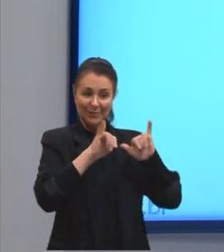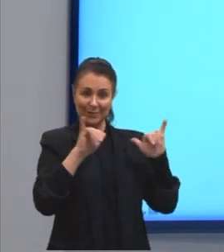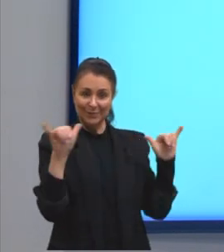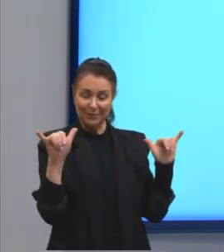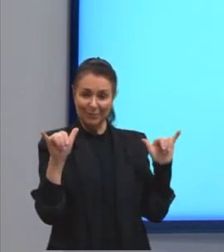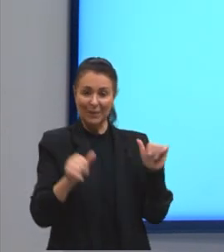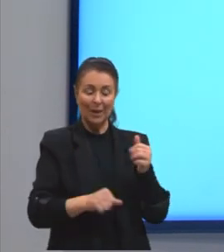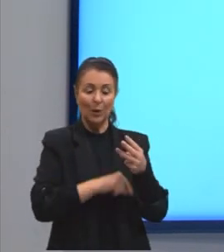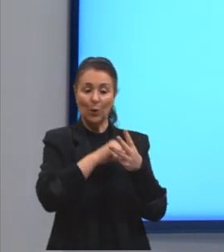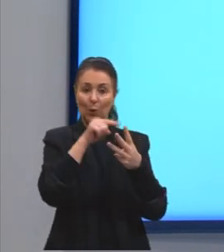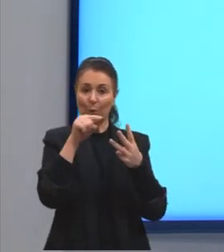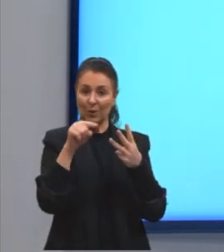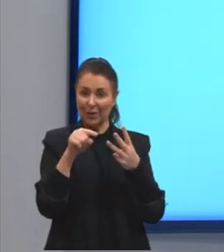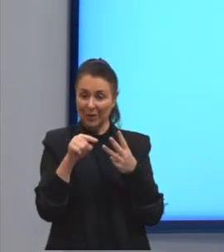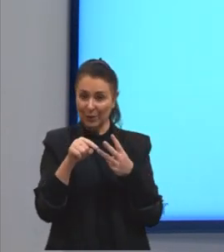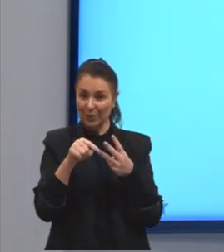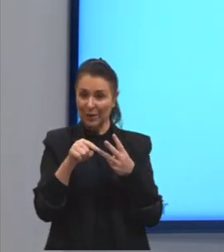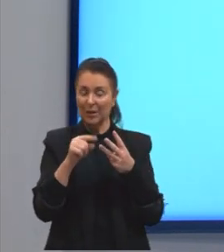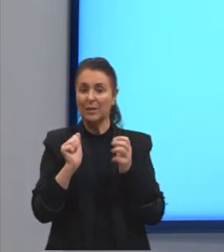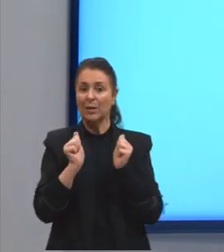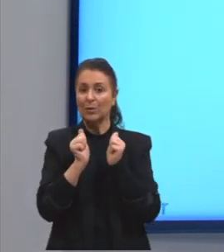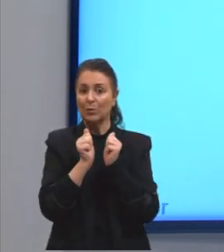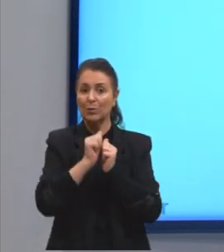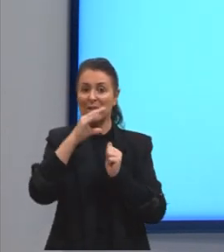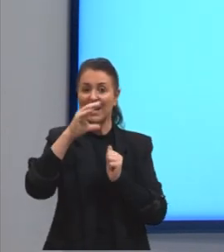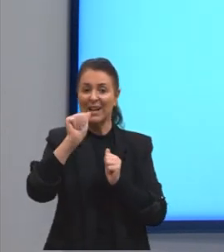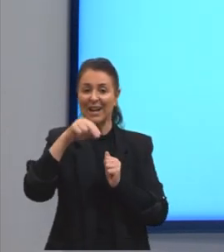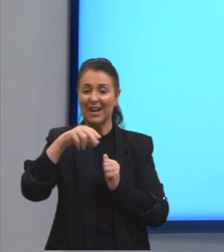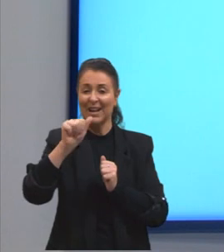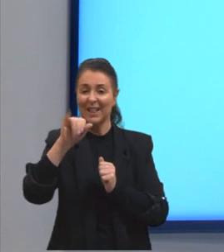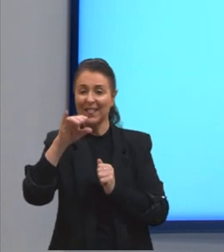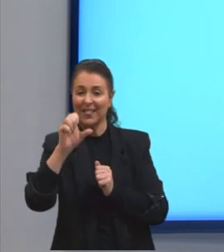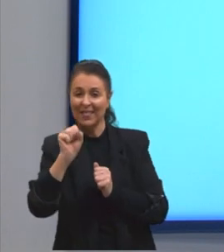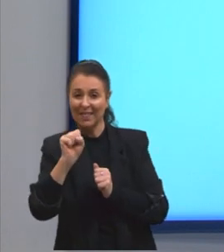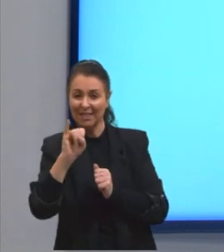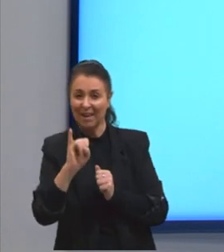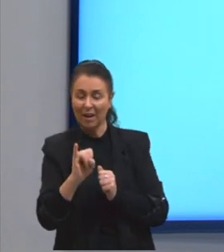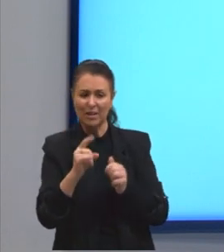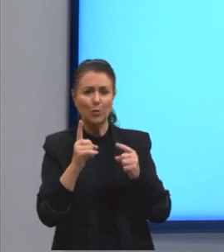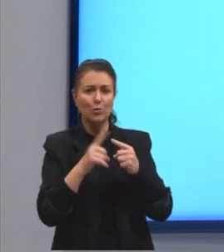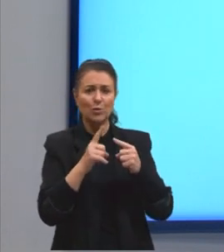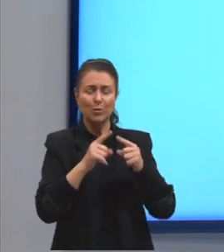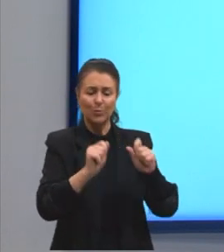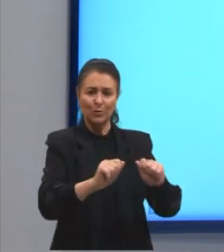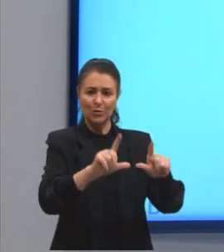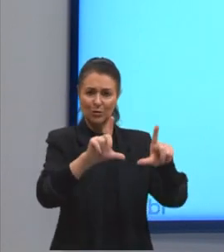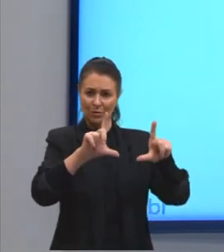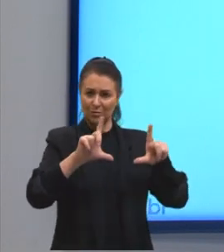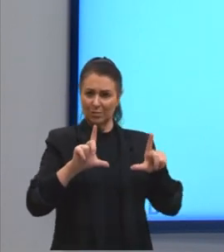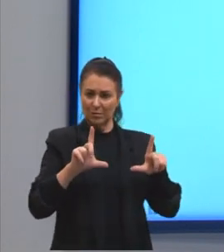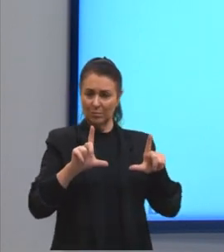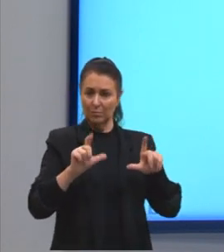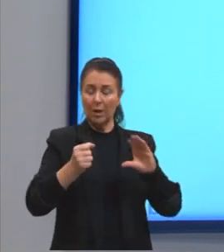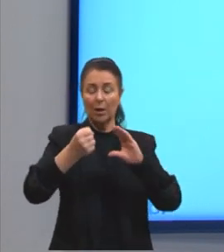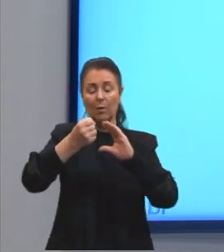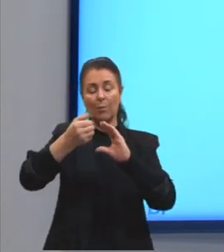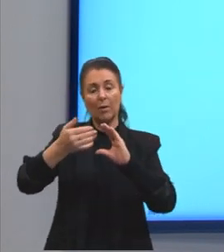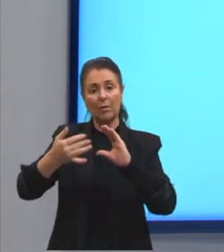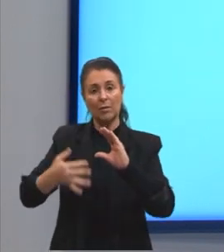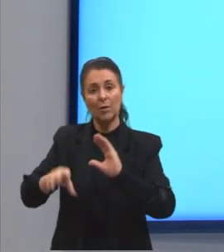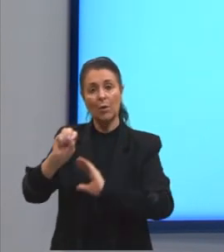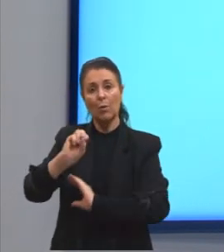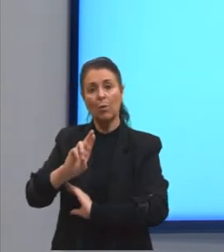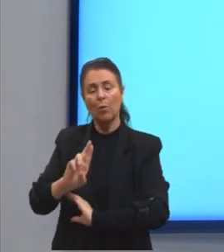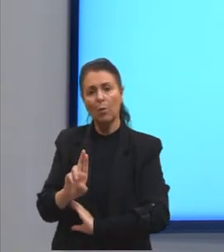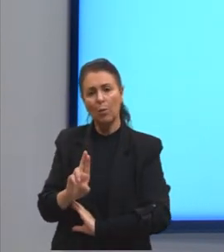canais e assim sucessivamente. Essas palavras vão servir ou para dar uma característica ou